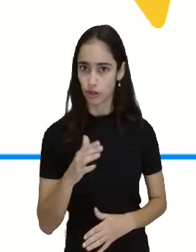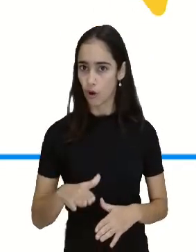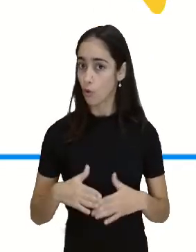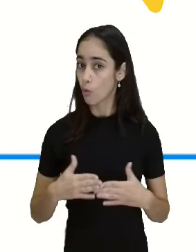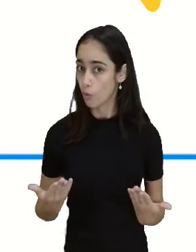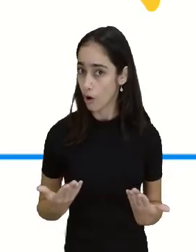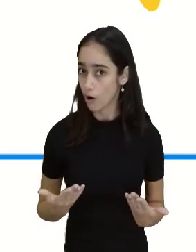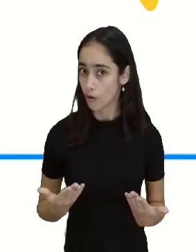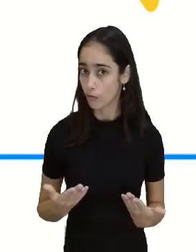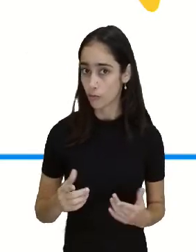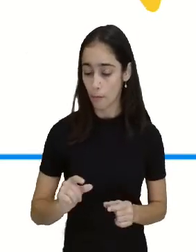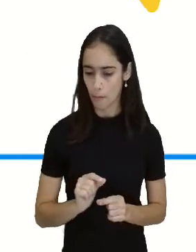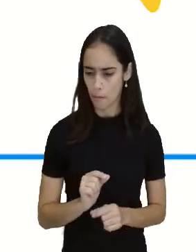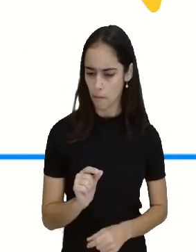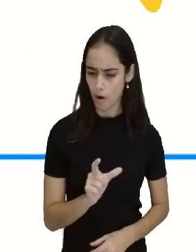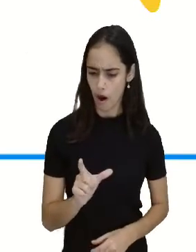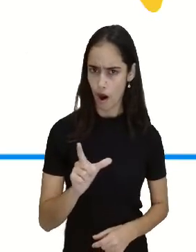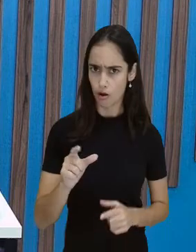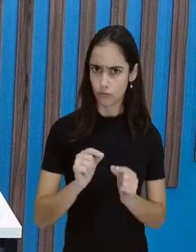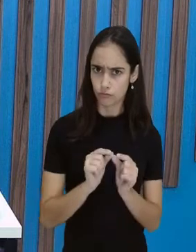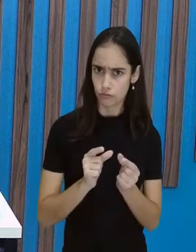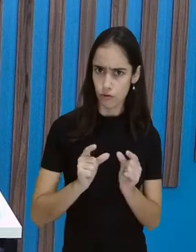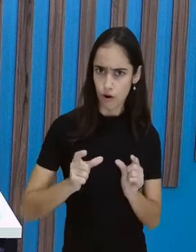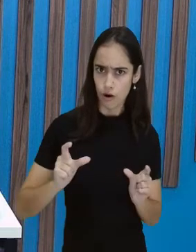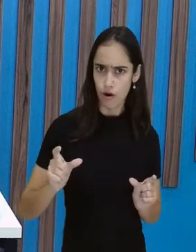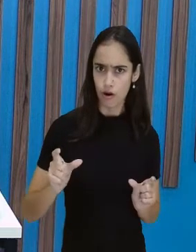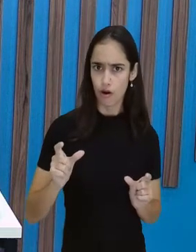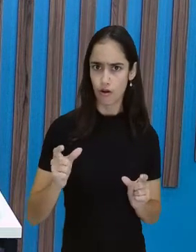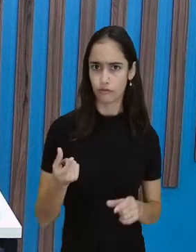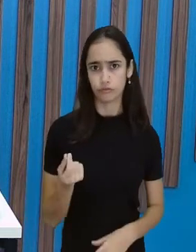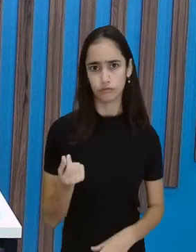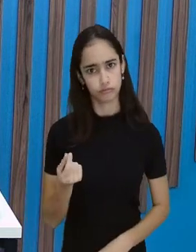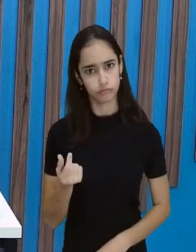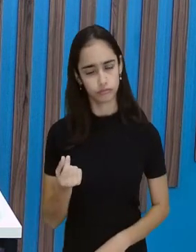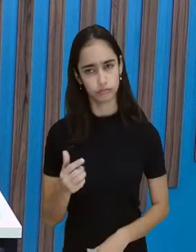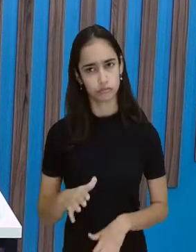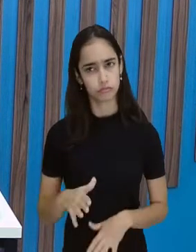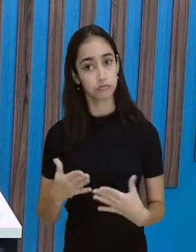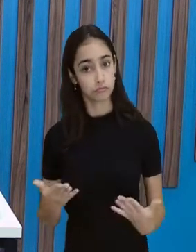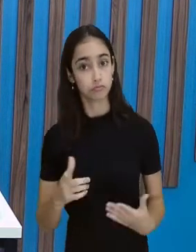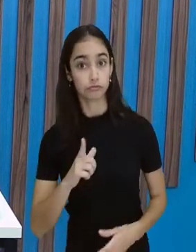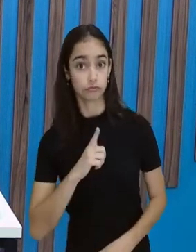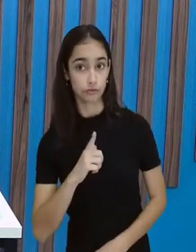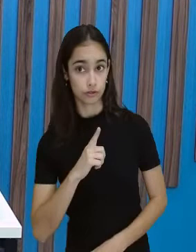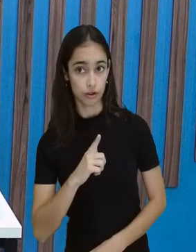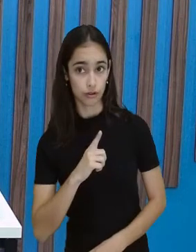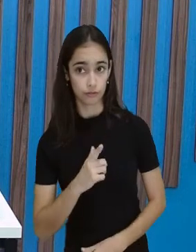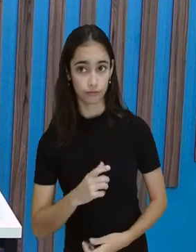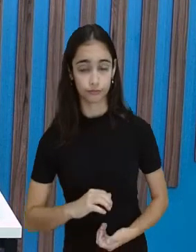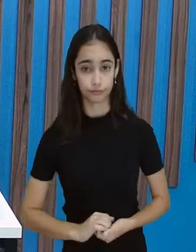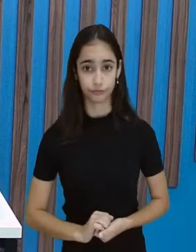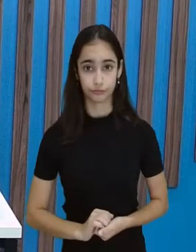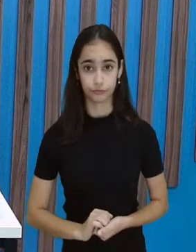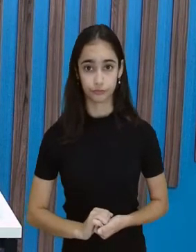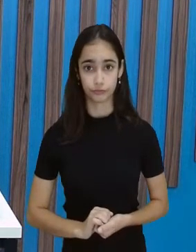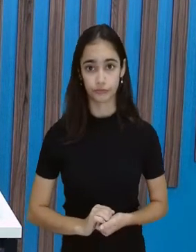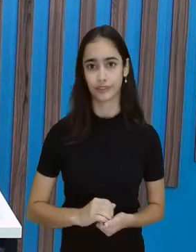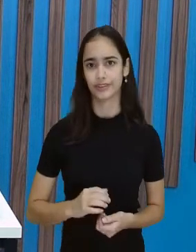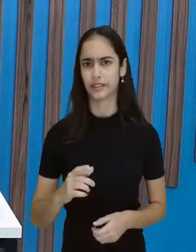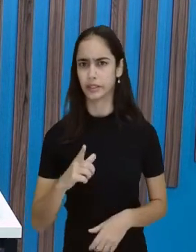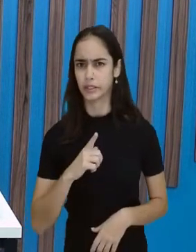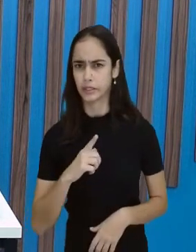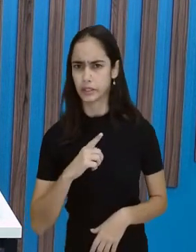aí você vai me dizer quem é que tem o maior valor monetário. Eu tenho a Eduarda,